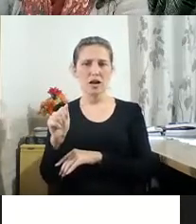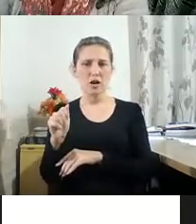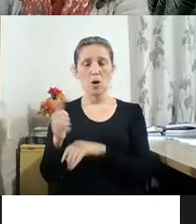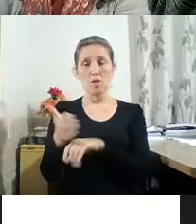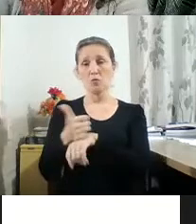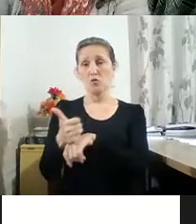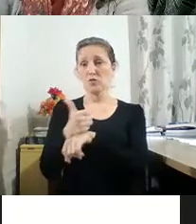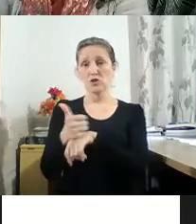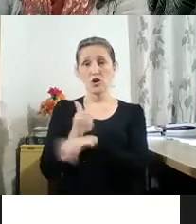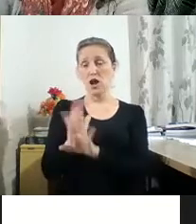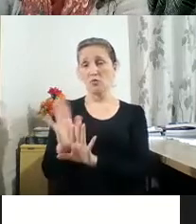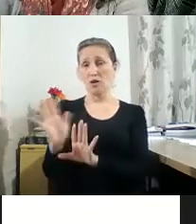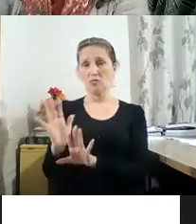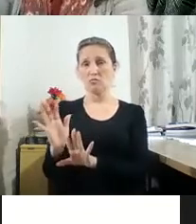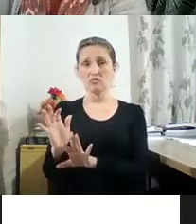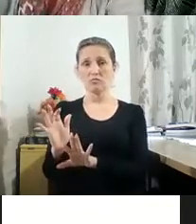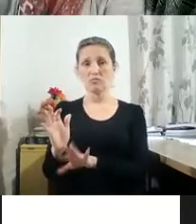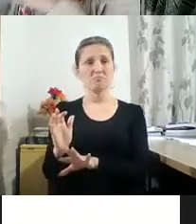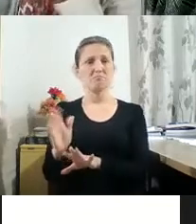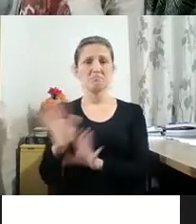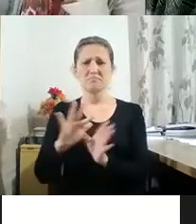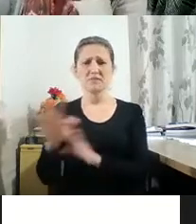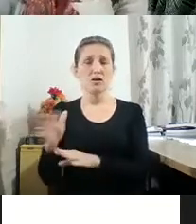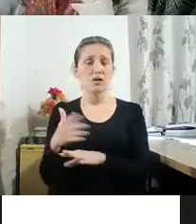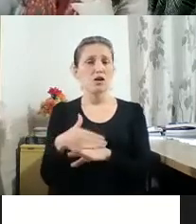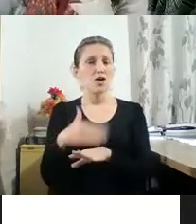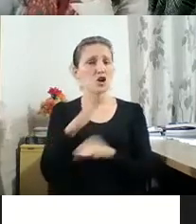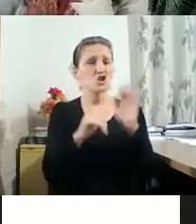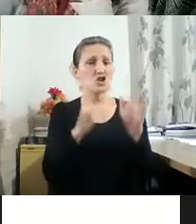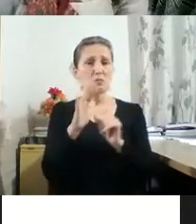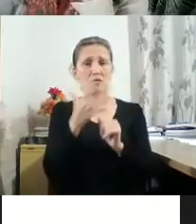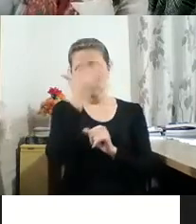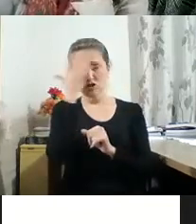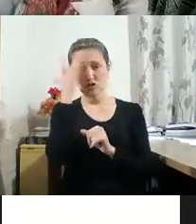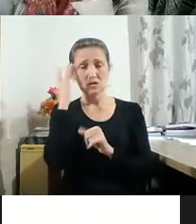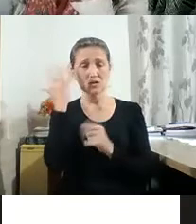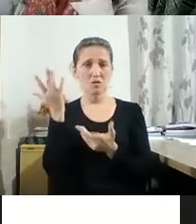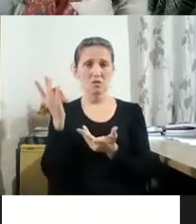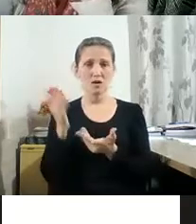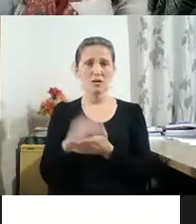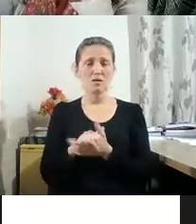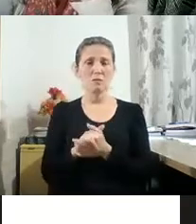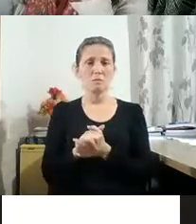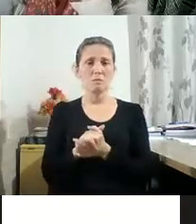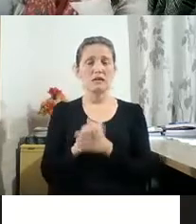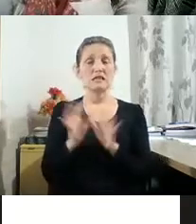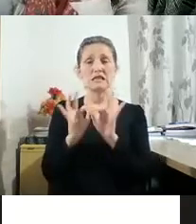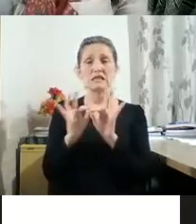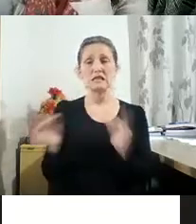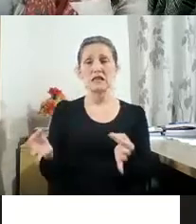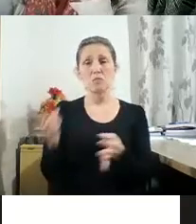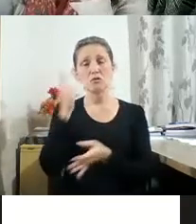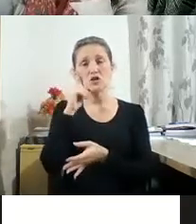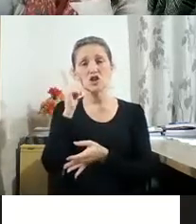para a fotografia, de moda, de liquidificador, de geladeira, de roupa, de qualquer coisa,